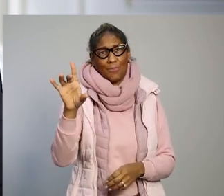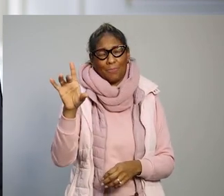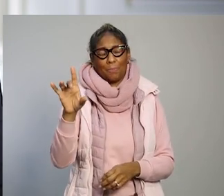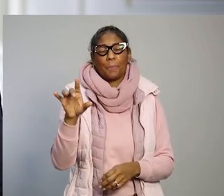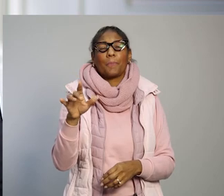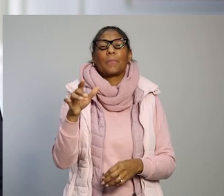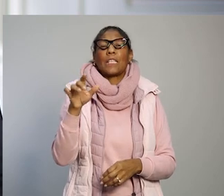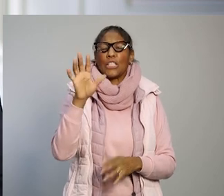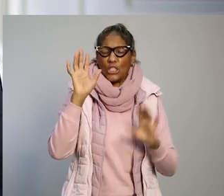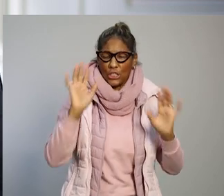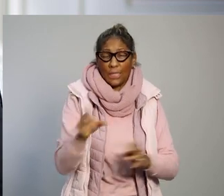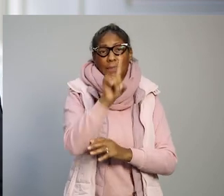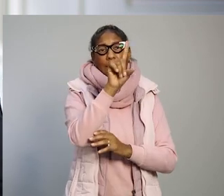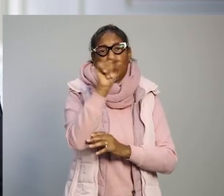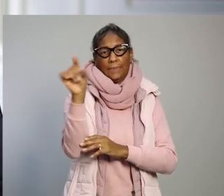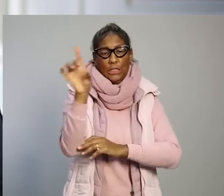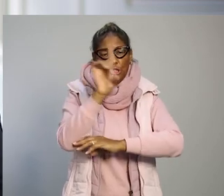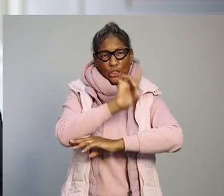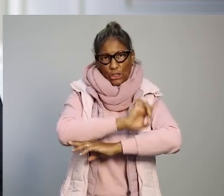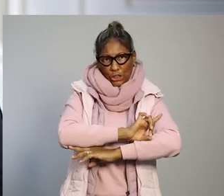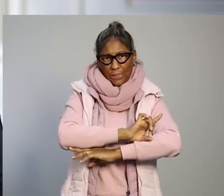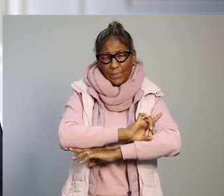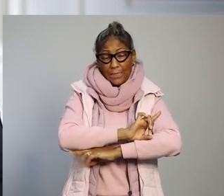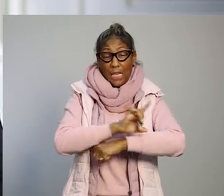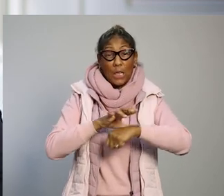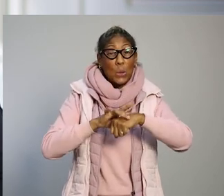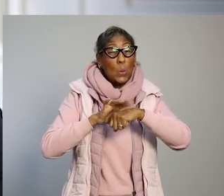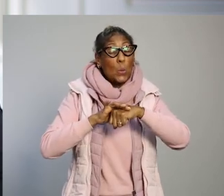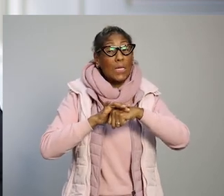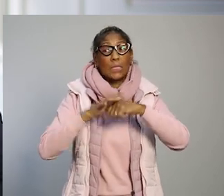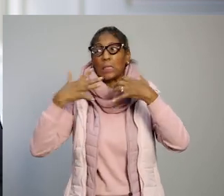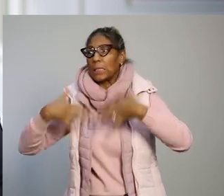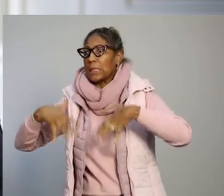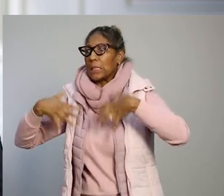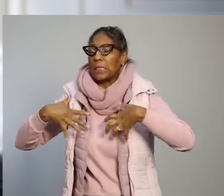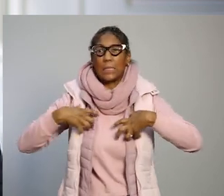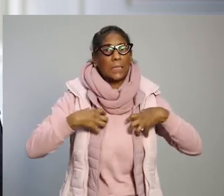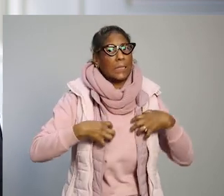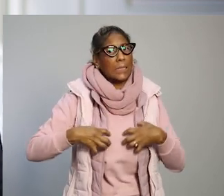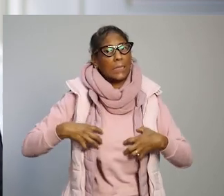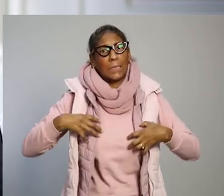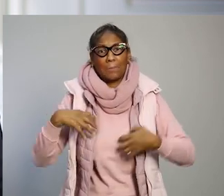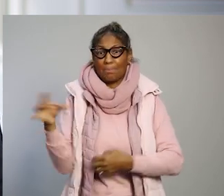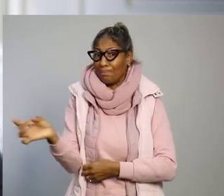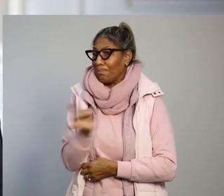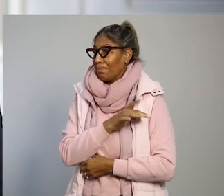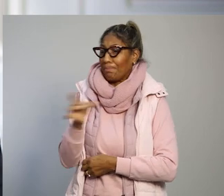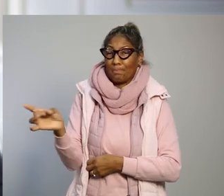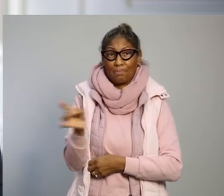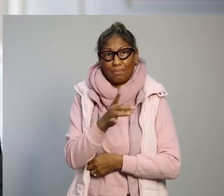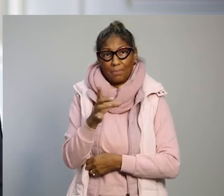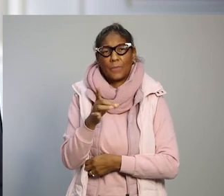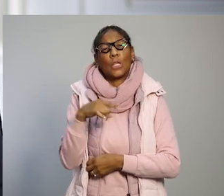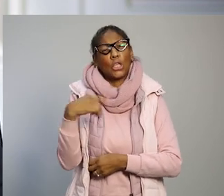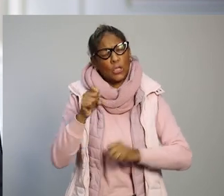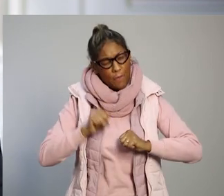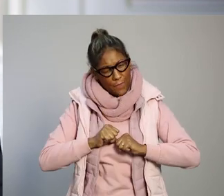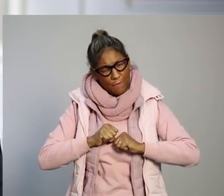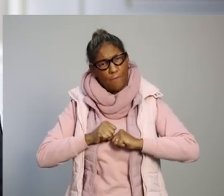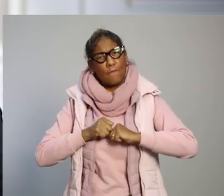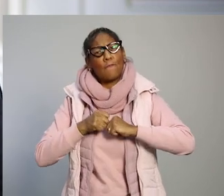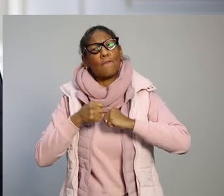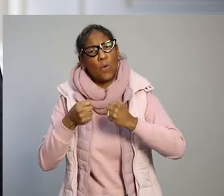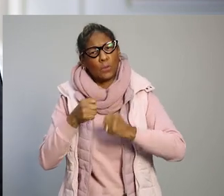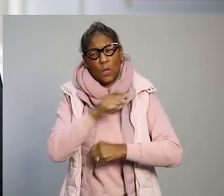de 100 dias de estado de calamidade no Rio Grande do Sul por conta de uma doença assustadora. Apesar dos esforços